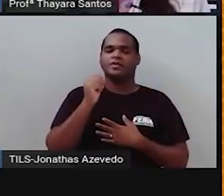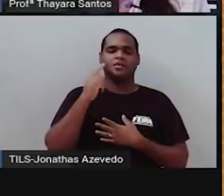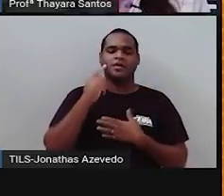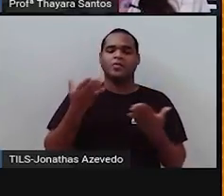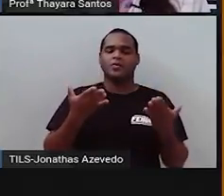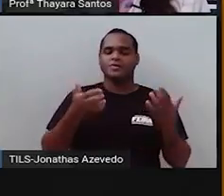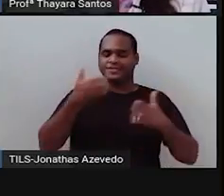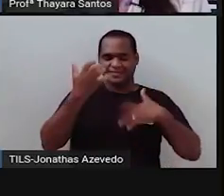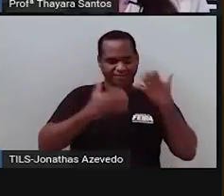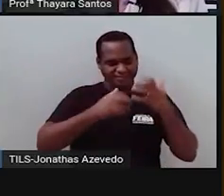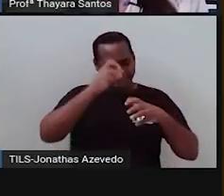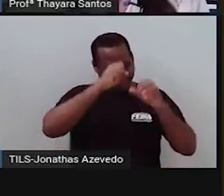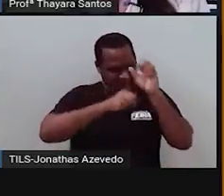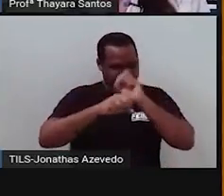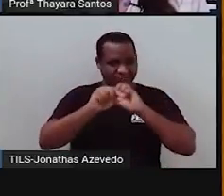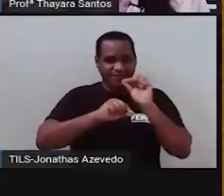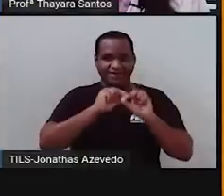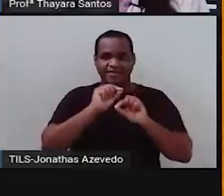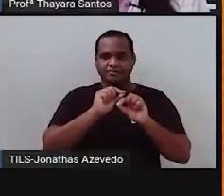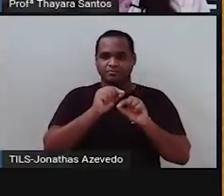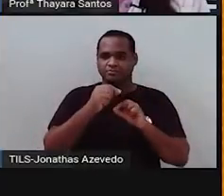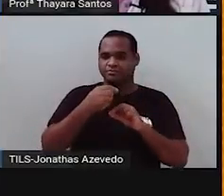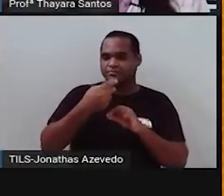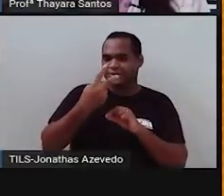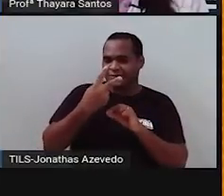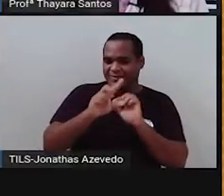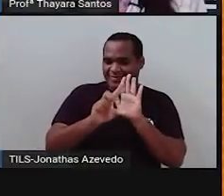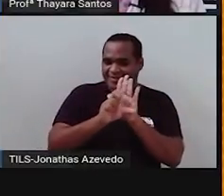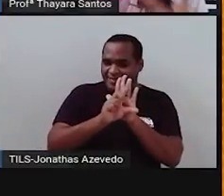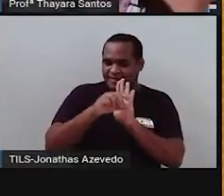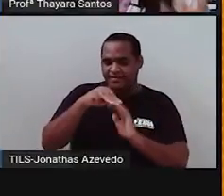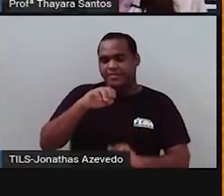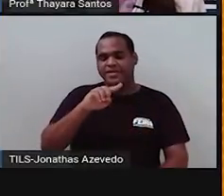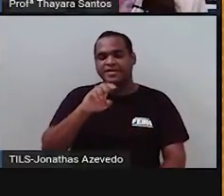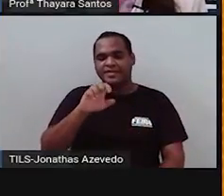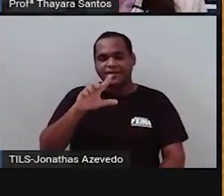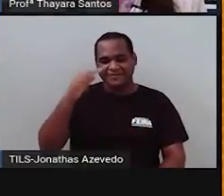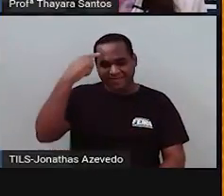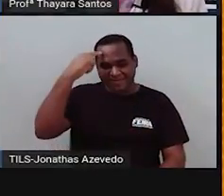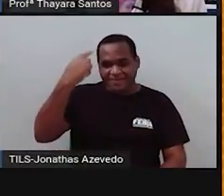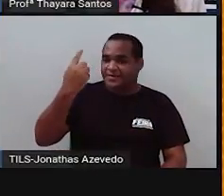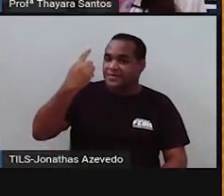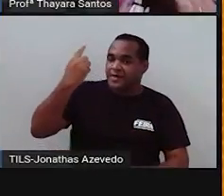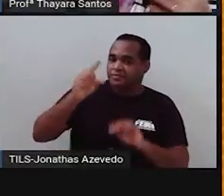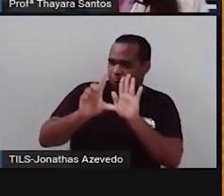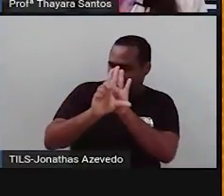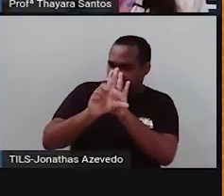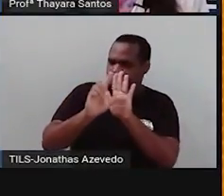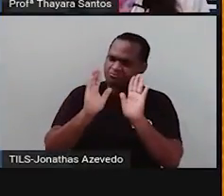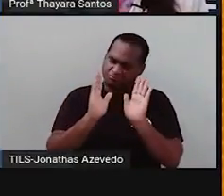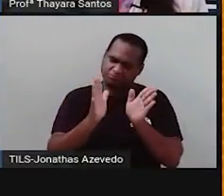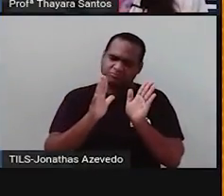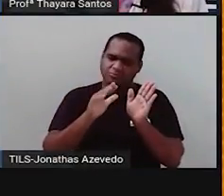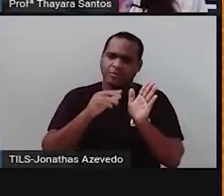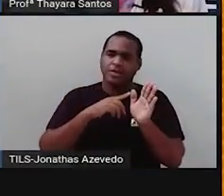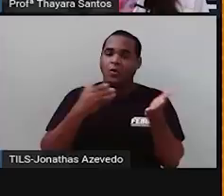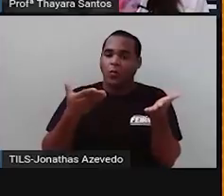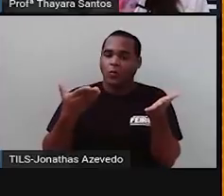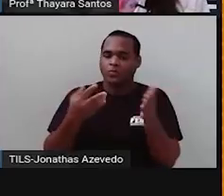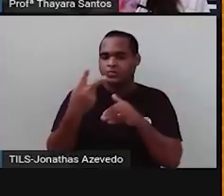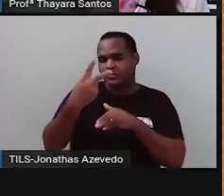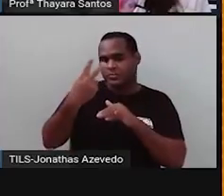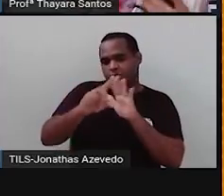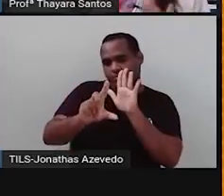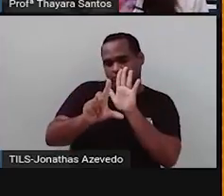sobre a segunda lei de Mendel. Na aula anterior, gente estudou a primeira lei de Mendel e nessa aula a gente vai estudar a